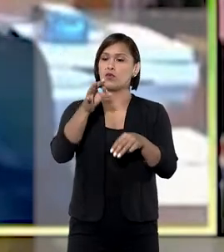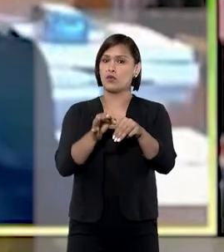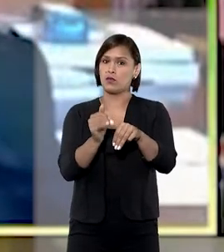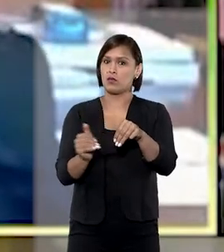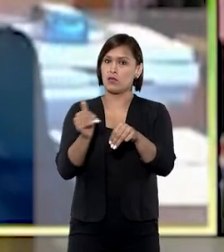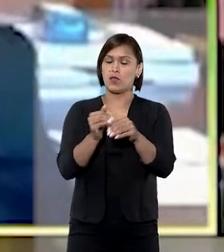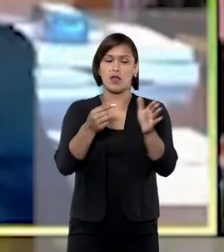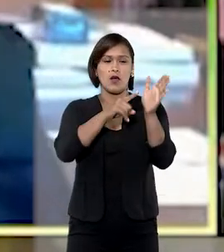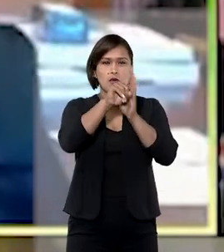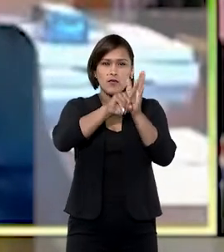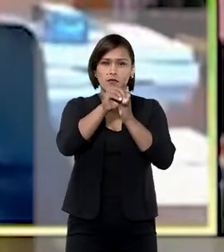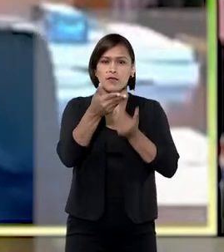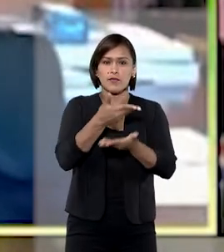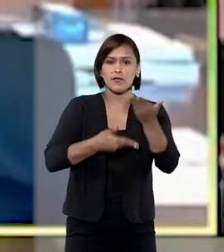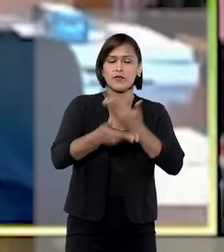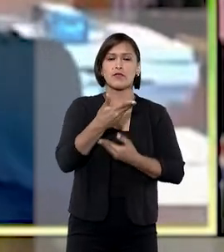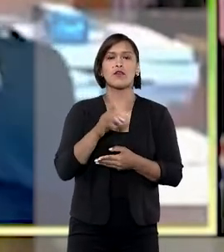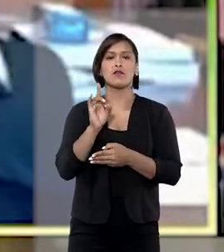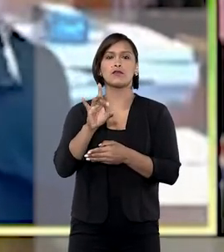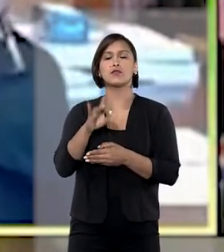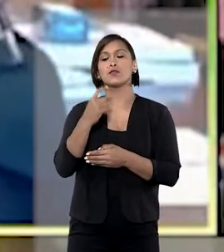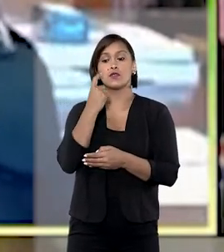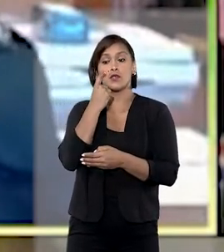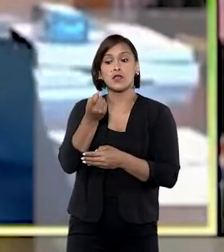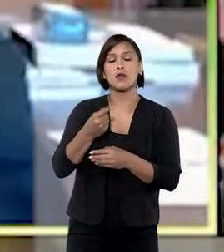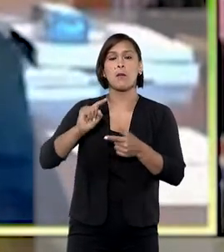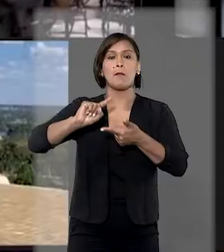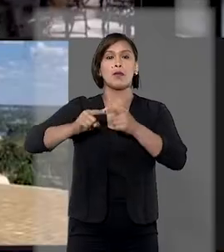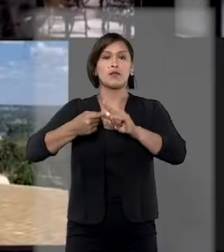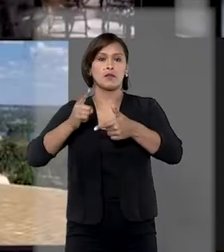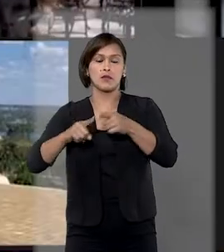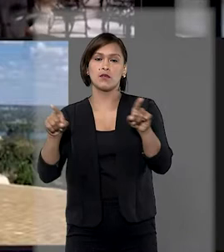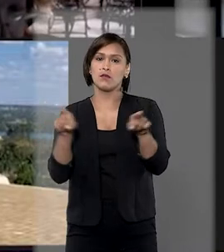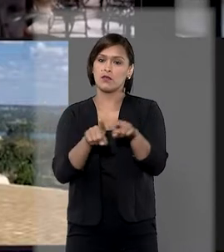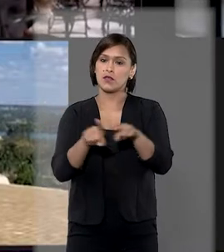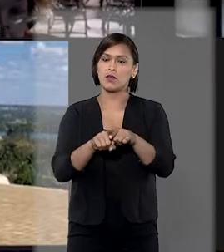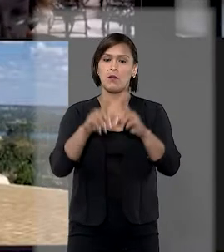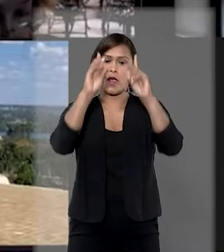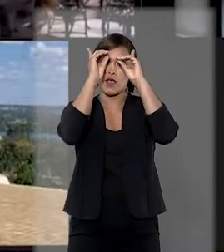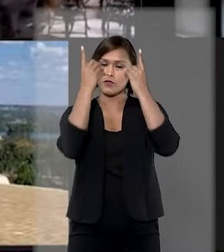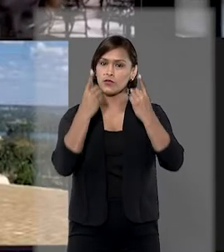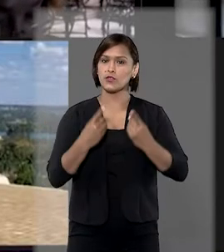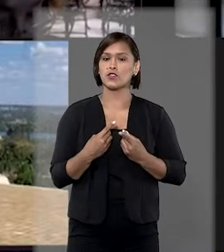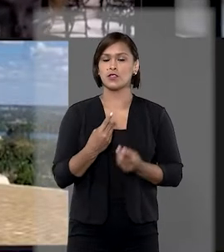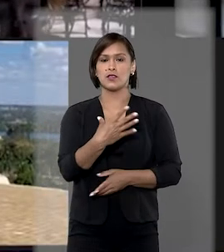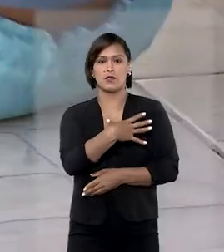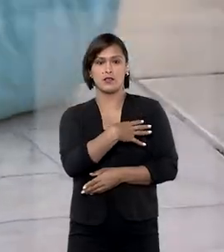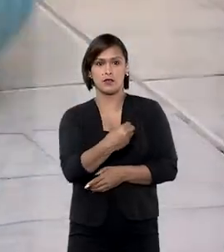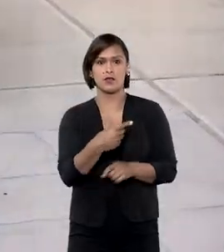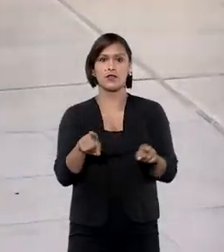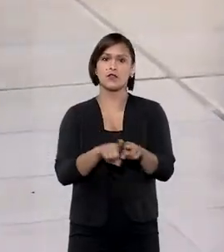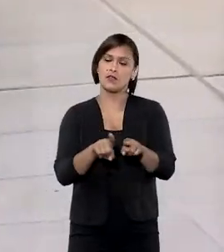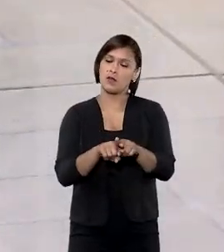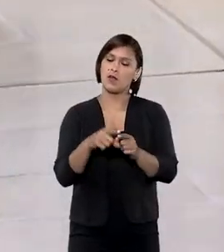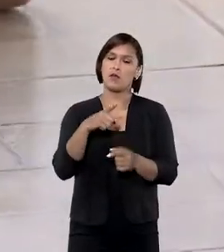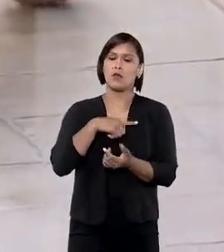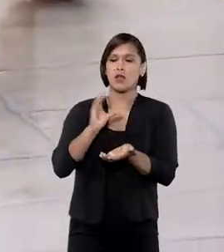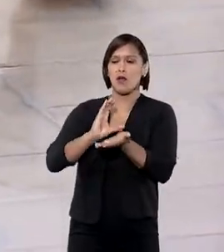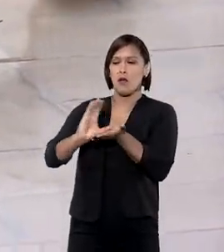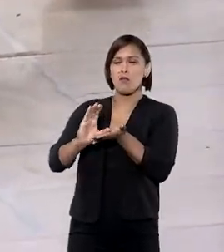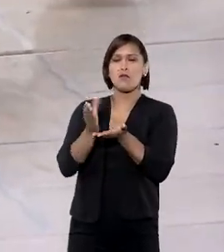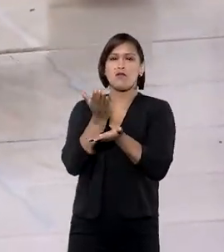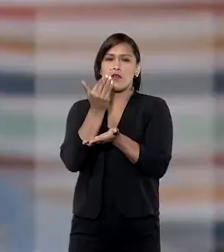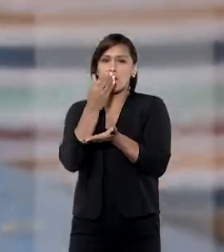Ribeiro, a questão em análise envolve não somente o interesse patrimonial, mas também a dignidade da menor e que, por se tratar de